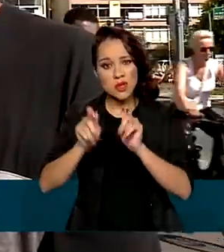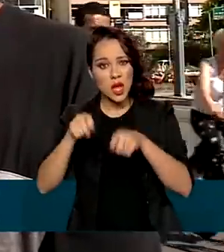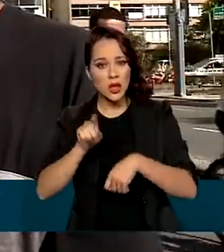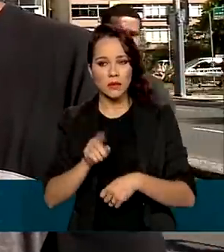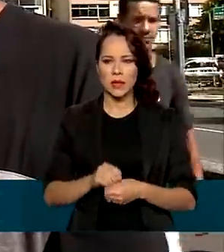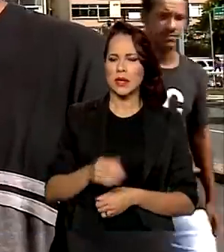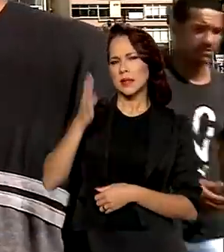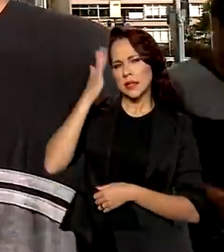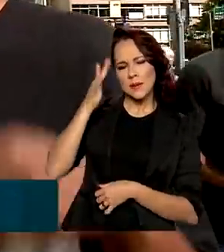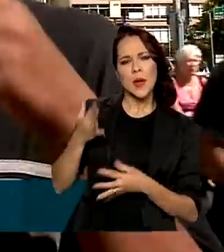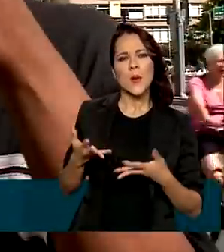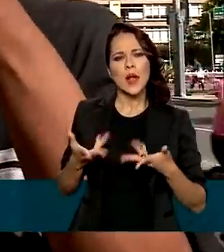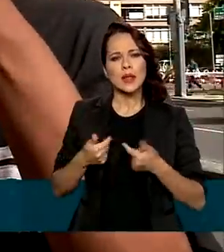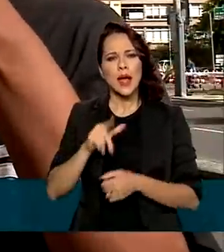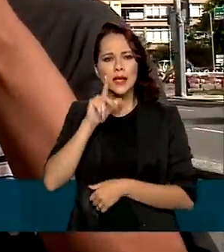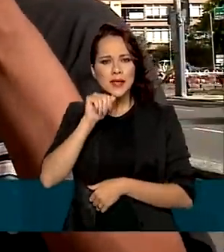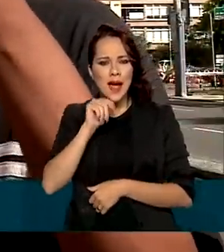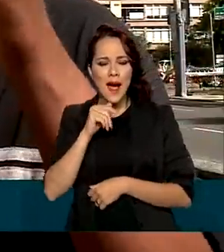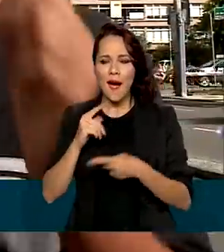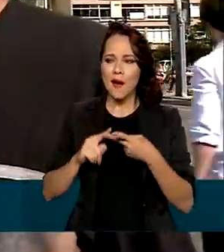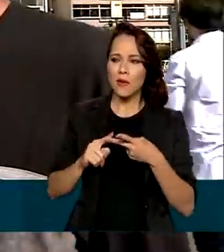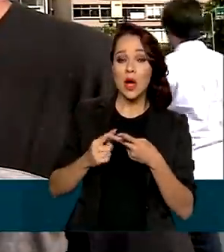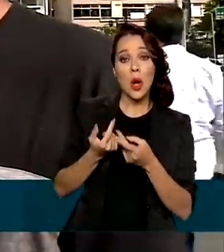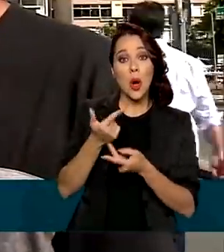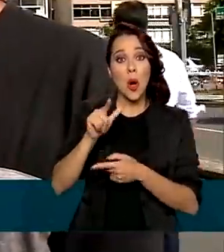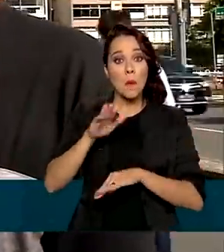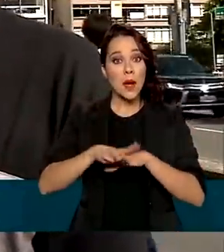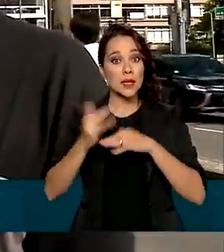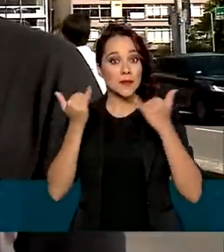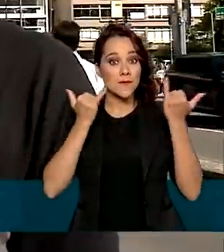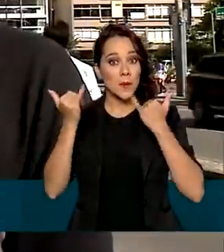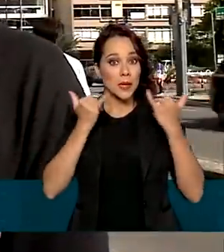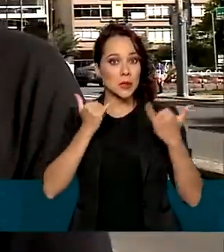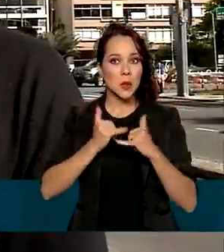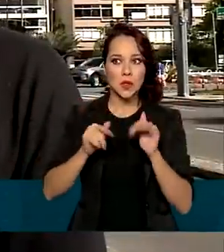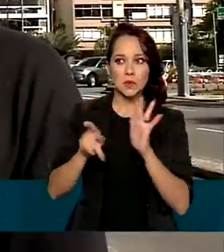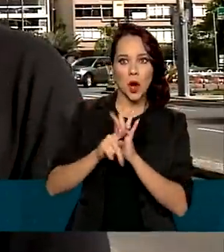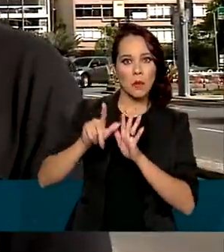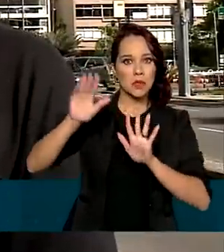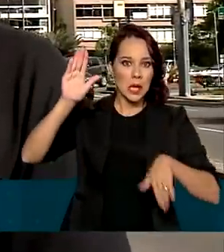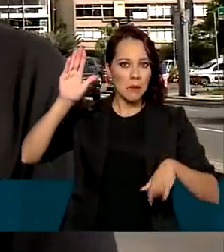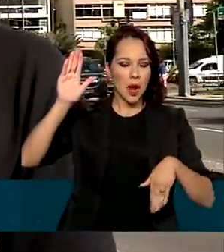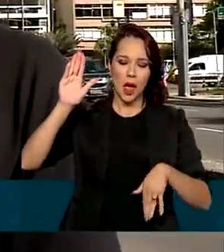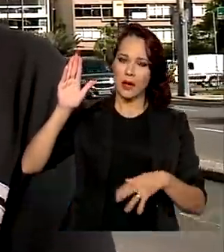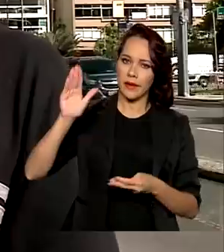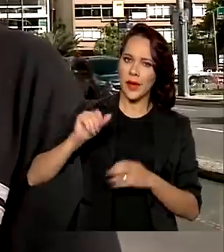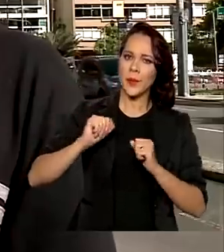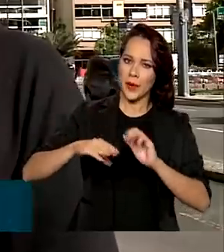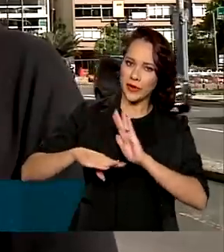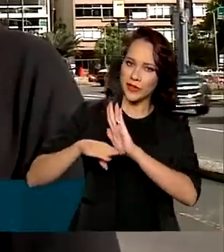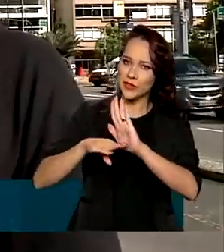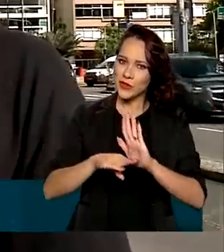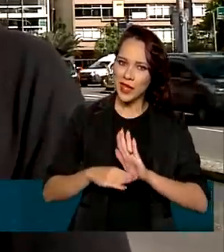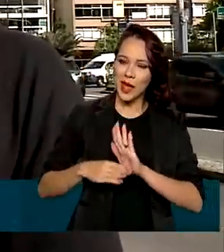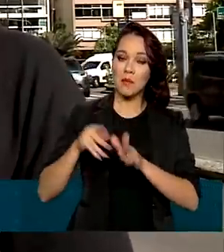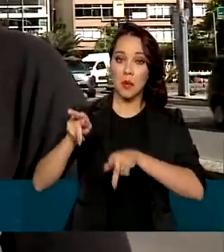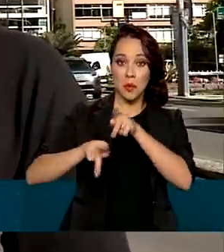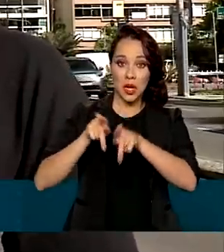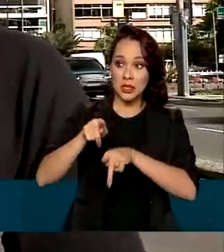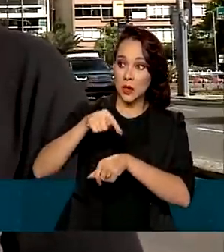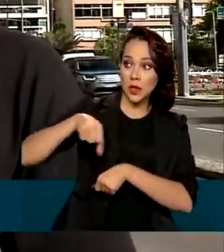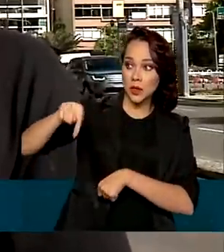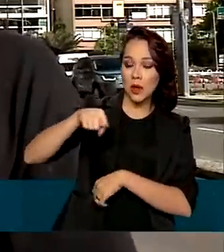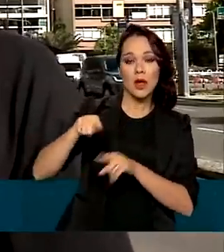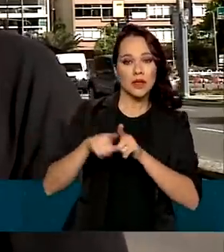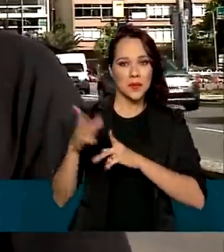noção da qualidade da água ou de outras informações referentes à praia pode ajudar não só a população,